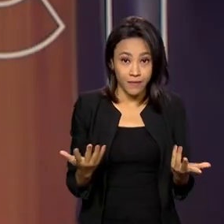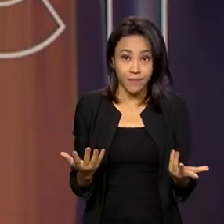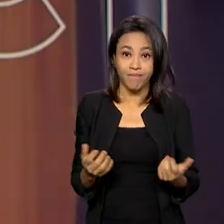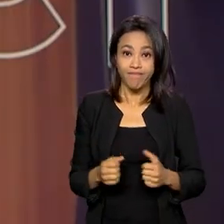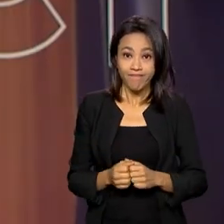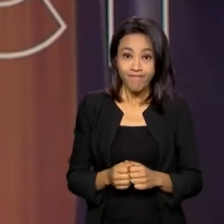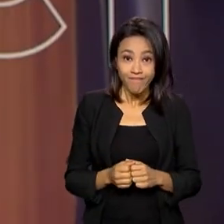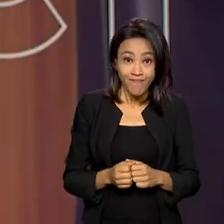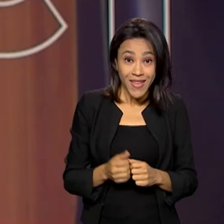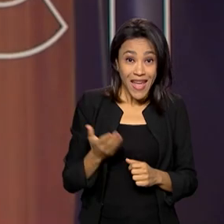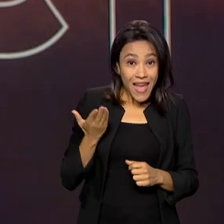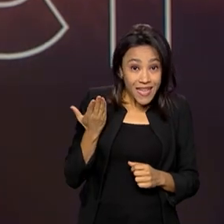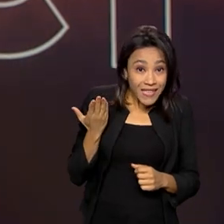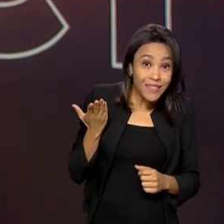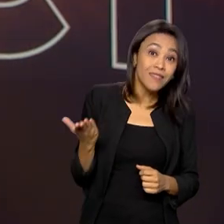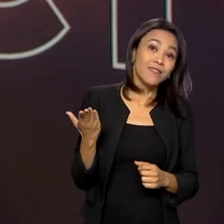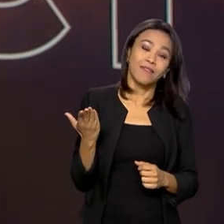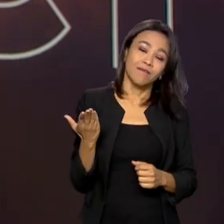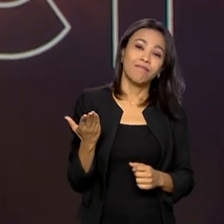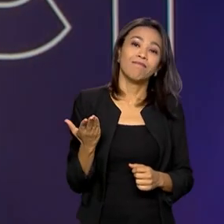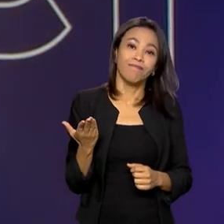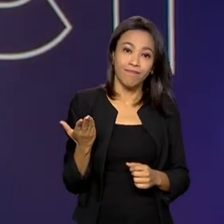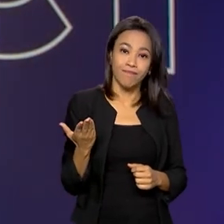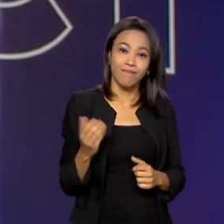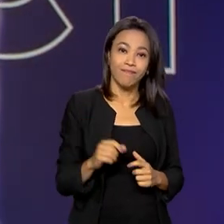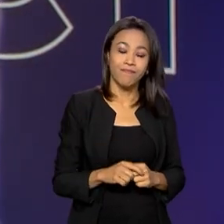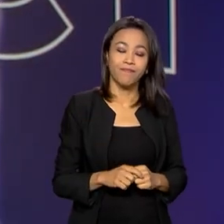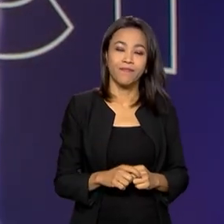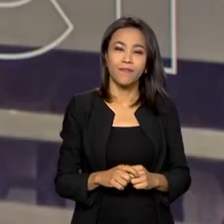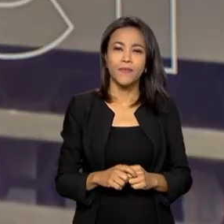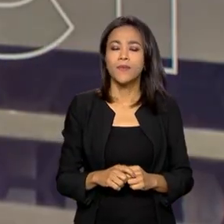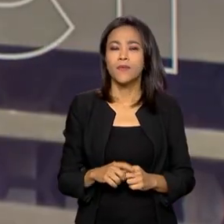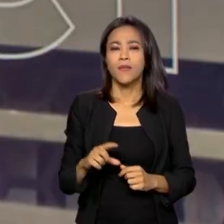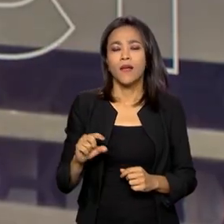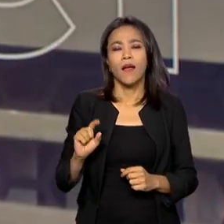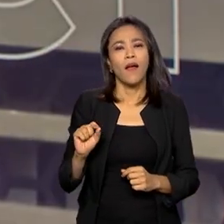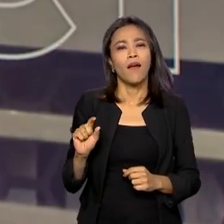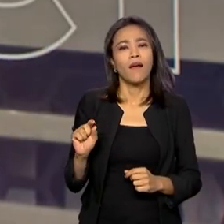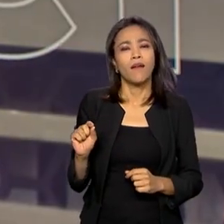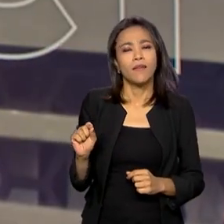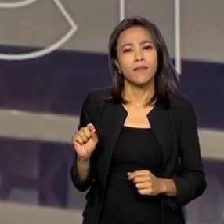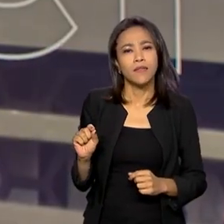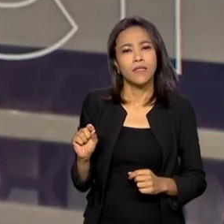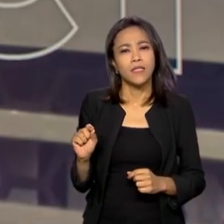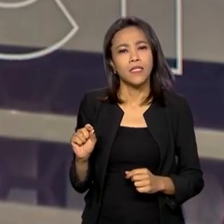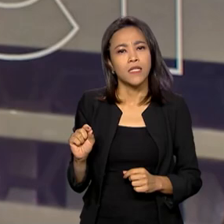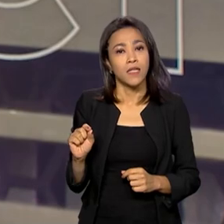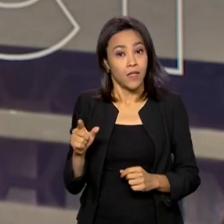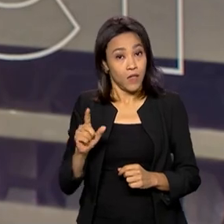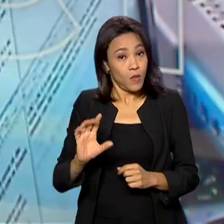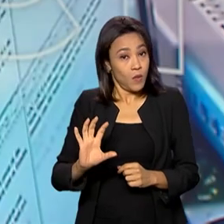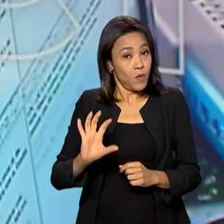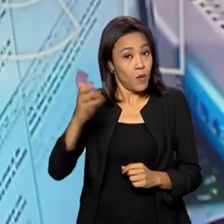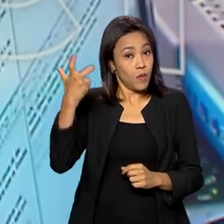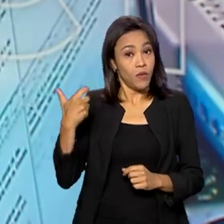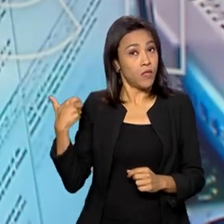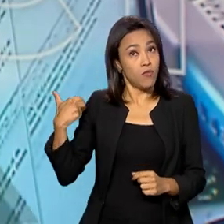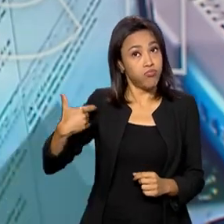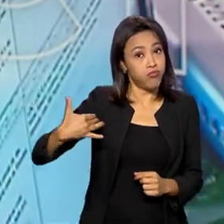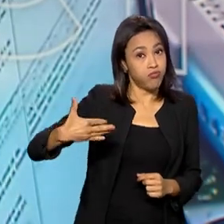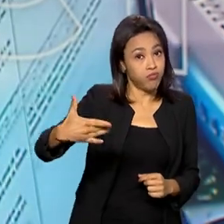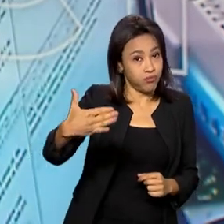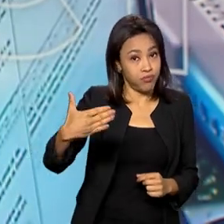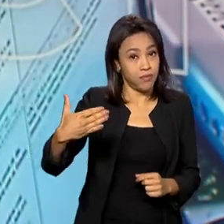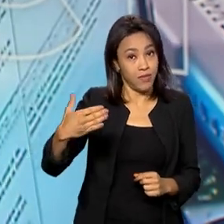essa disrupção ela não deixou de acontecer ao longo desses 100 anos.